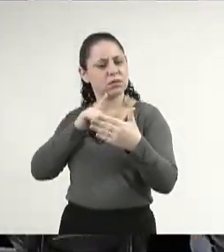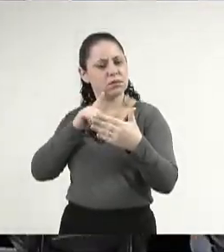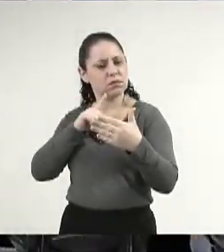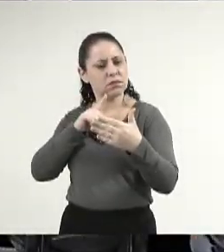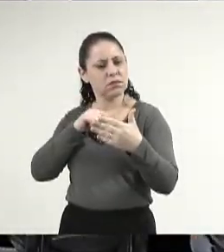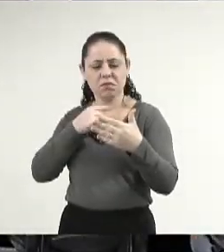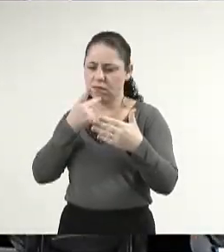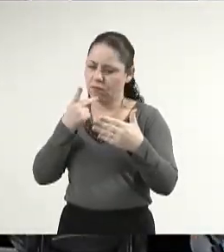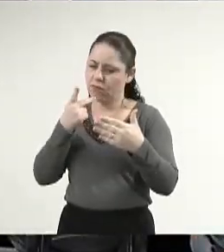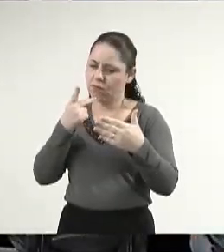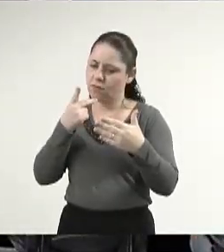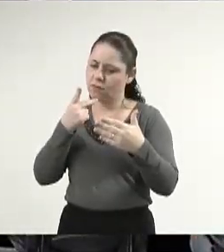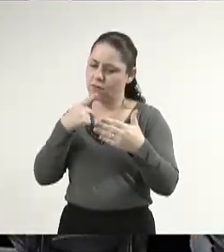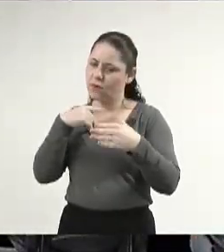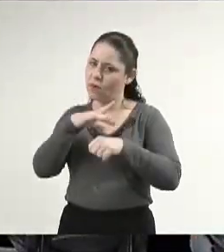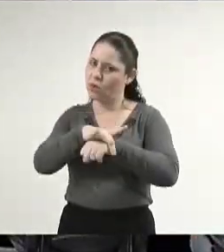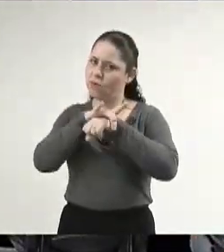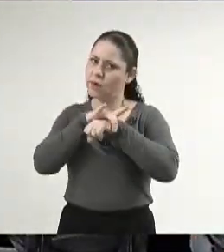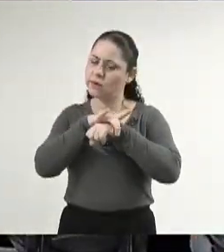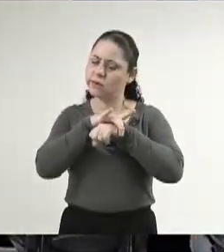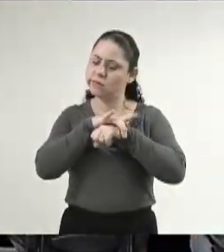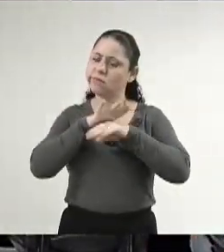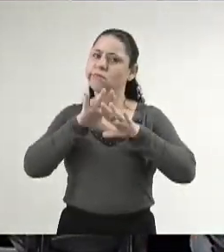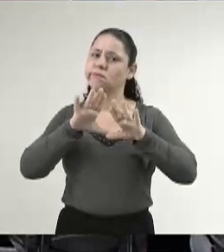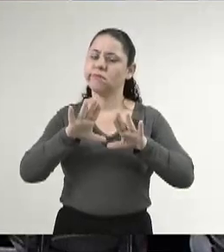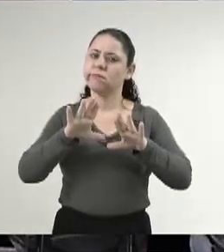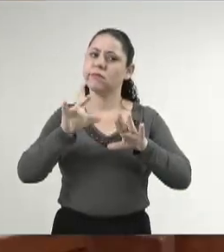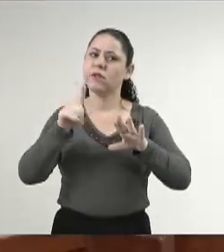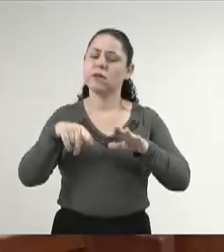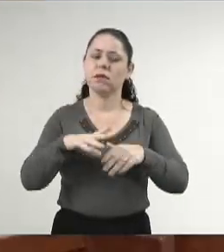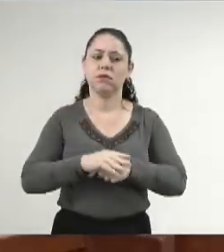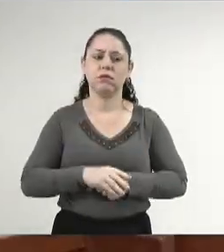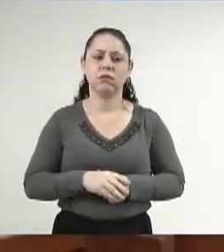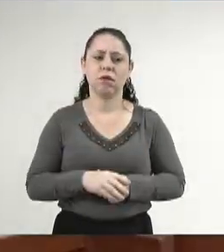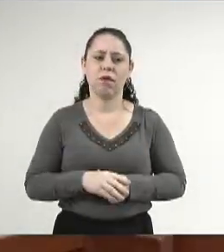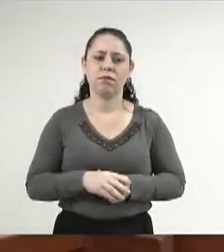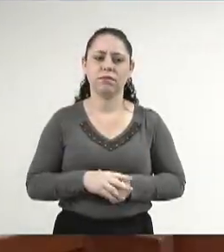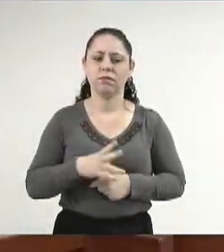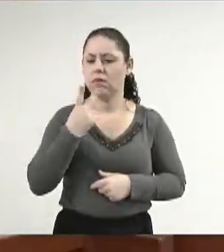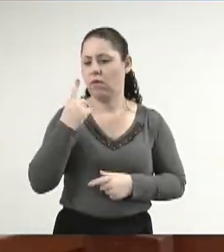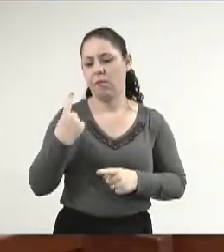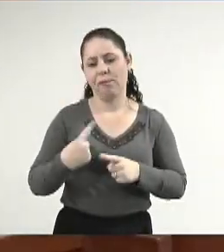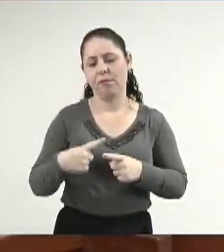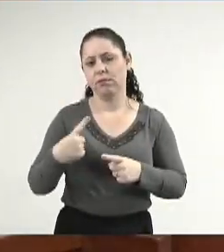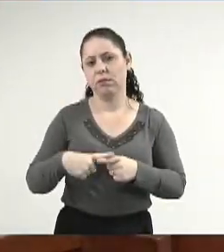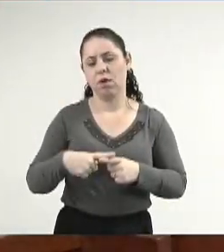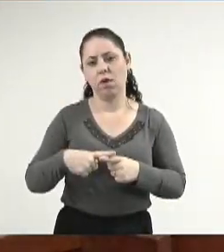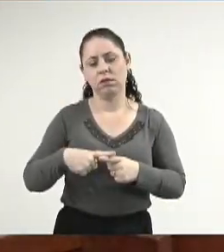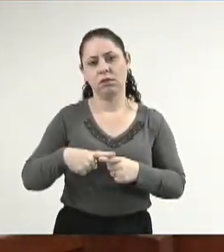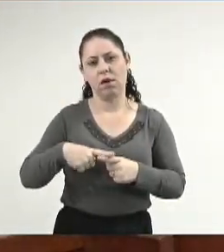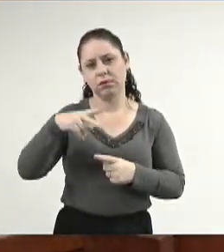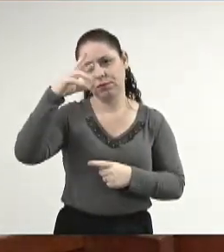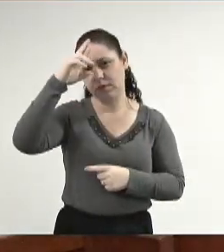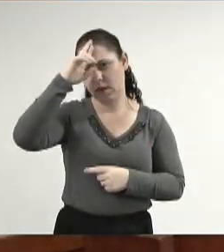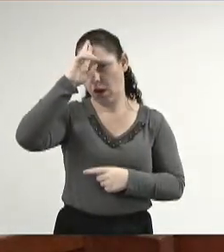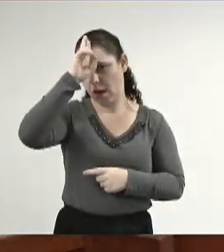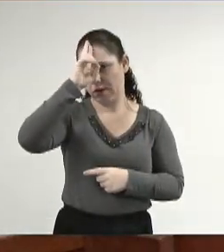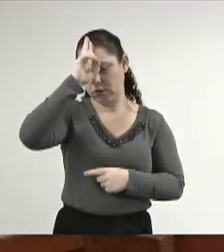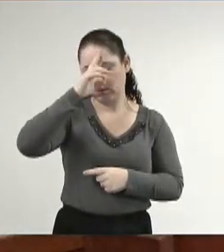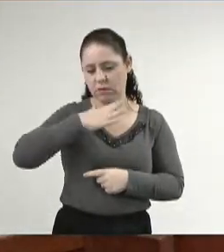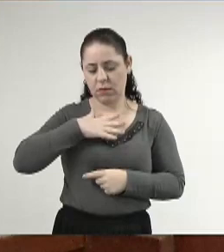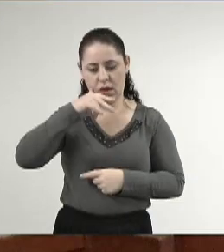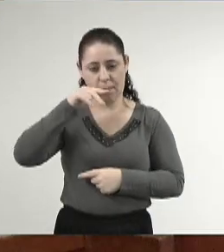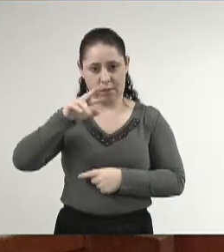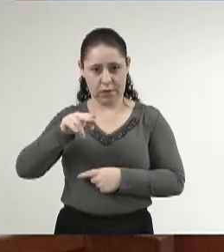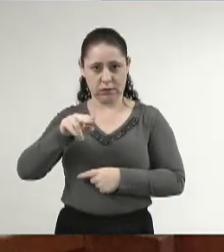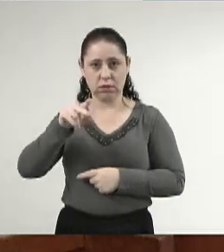não quero aqui fazer uma defesa pelo fato de Rose ser minha irmã, mas todos aqui